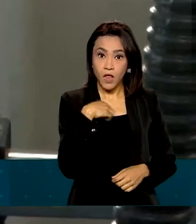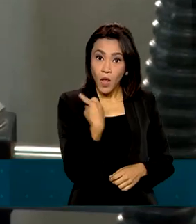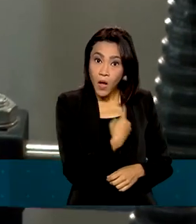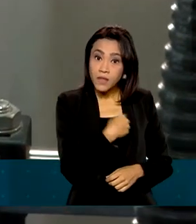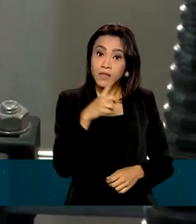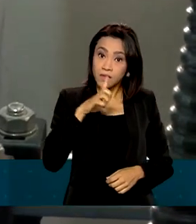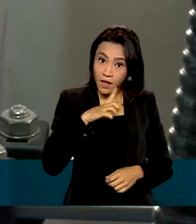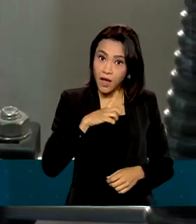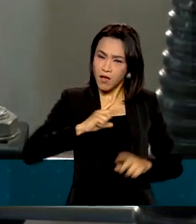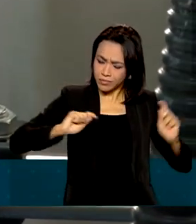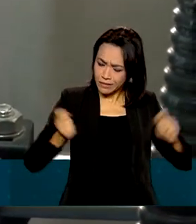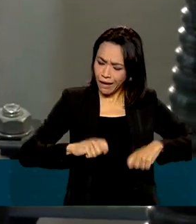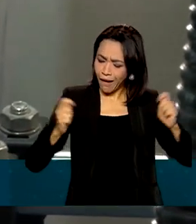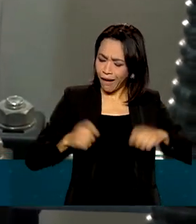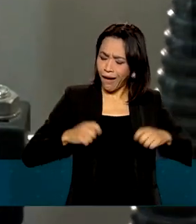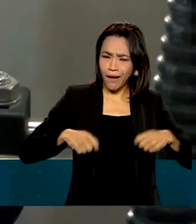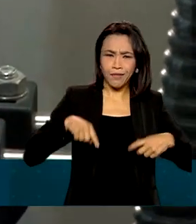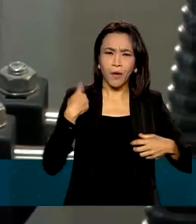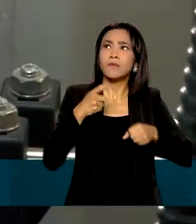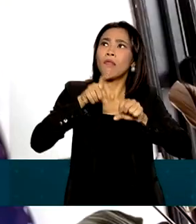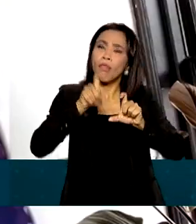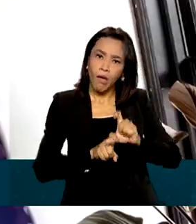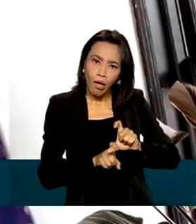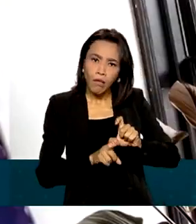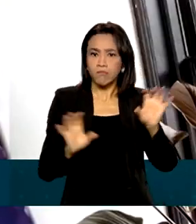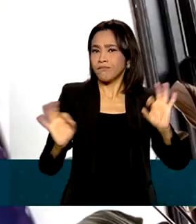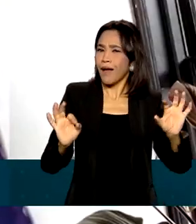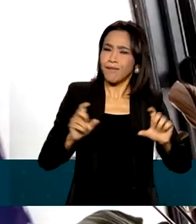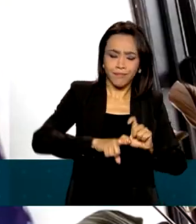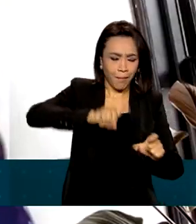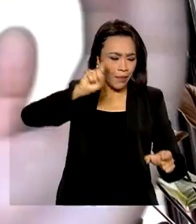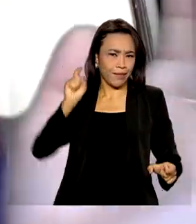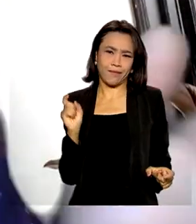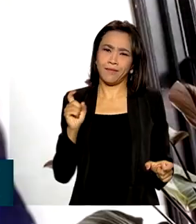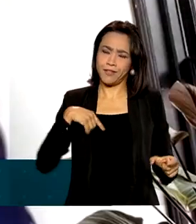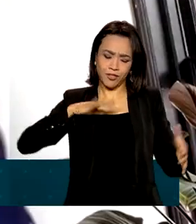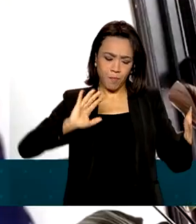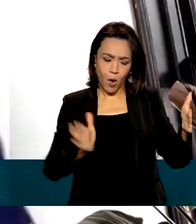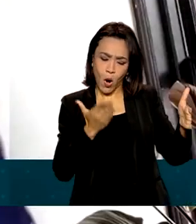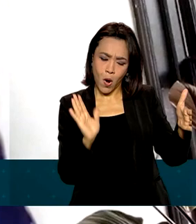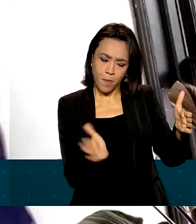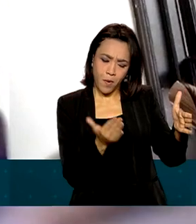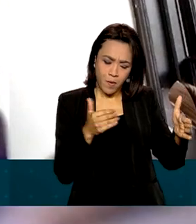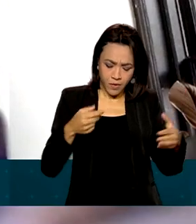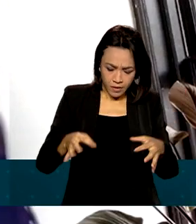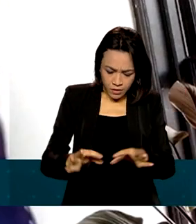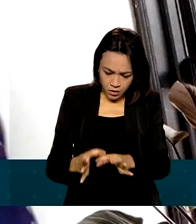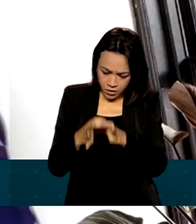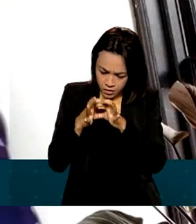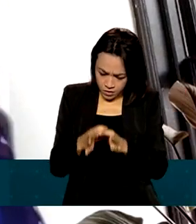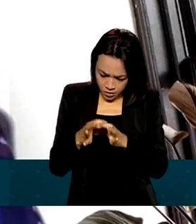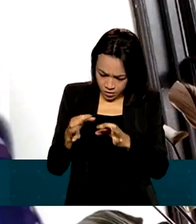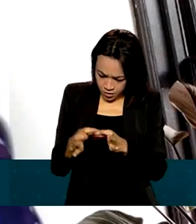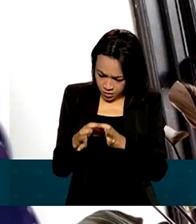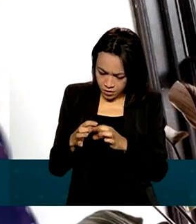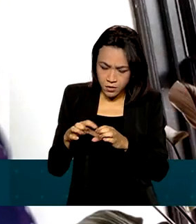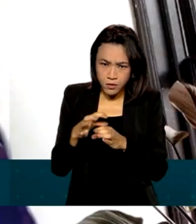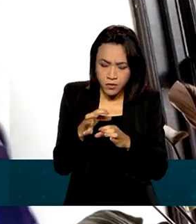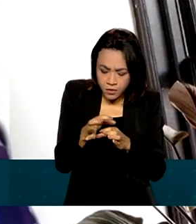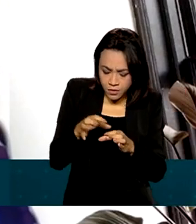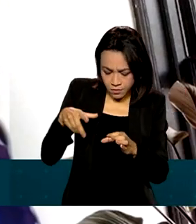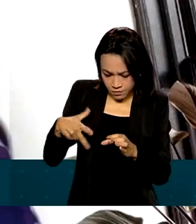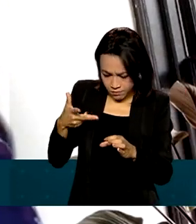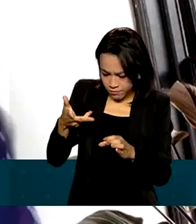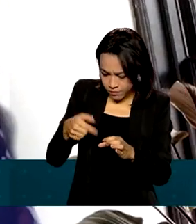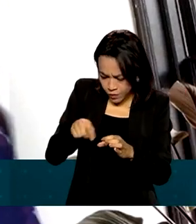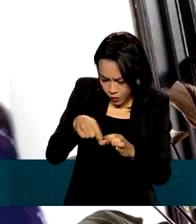somos completamente independentes na produção. Então, gente vai desde o cultivo da célula até o envase,